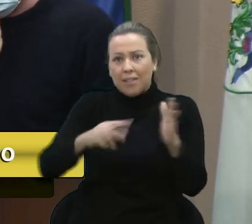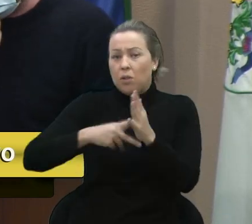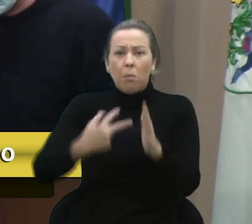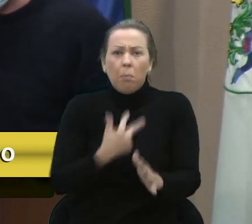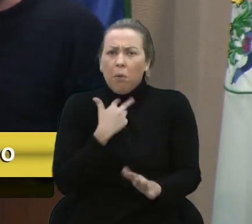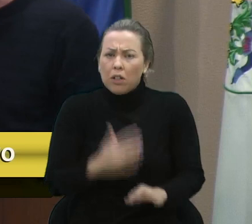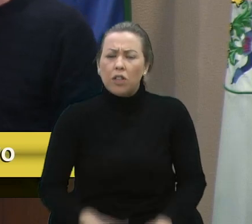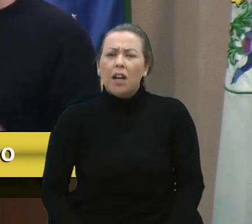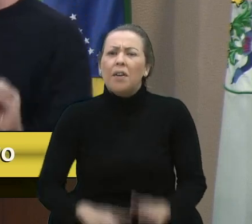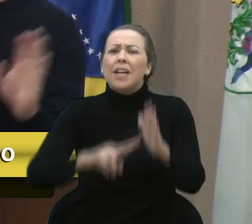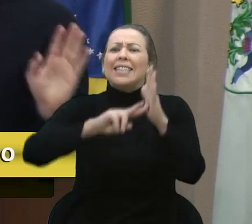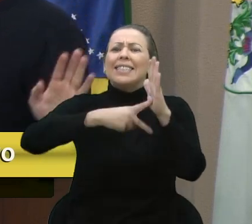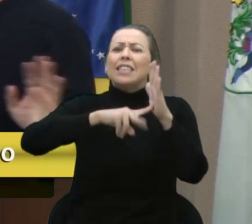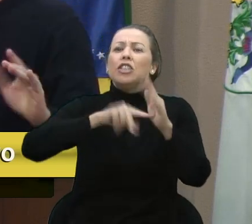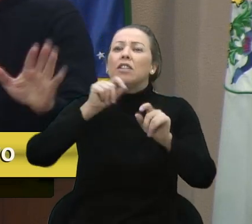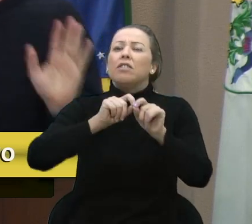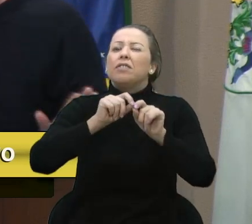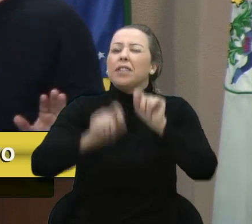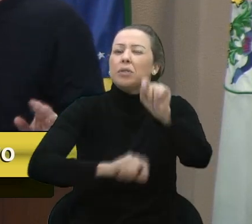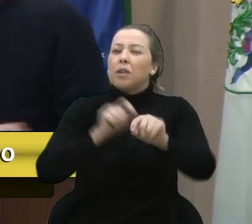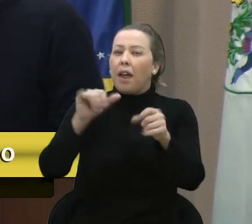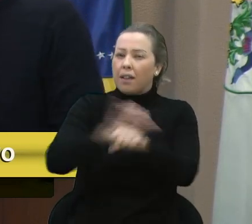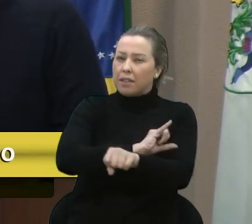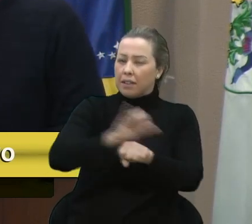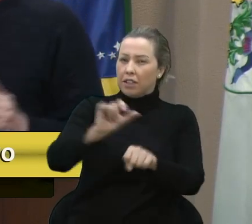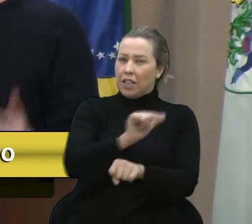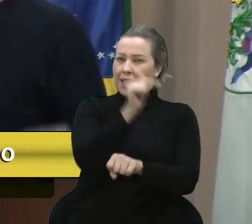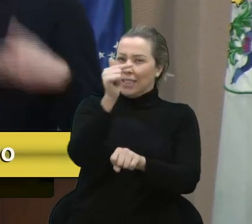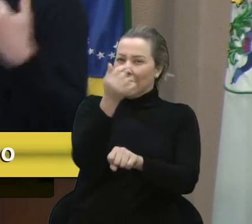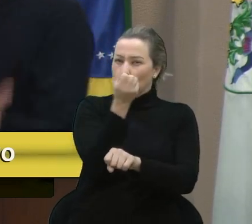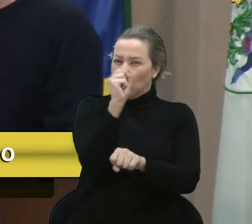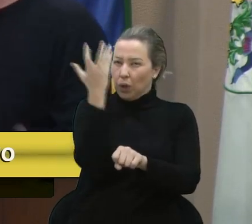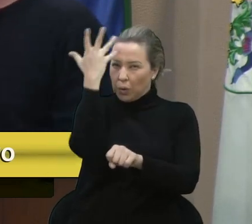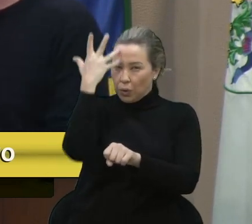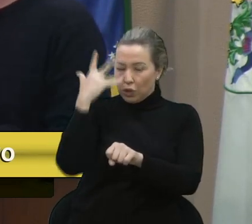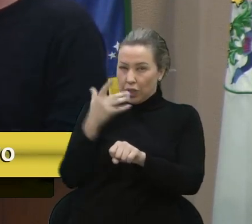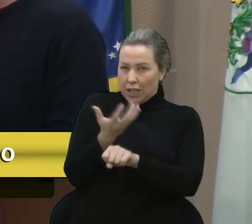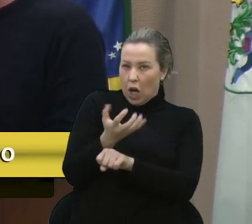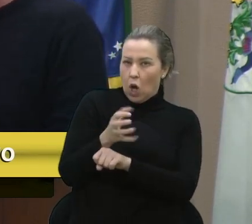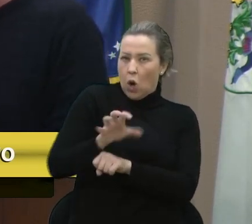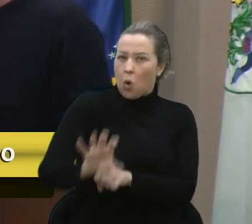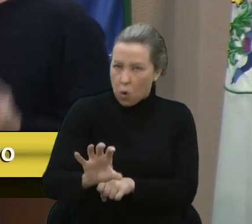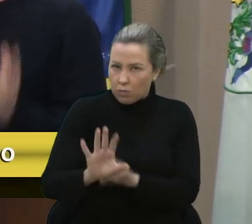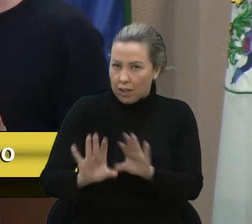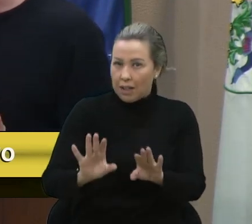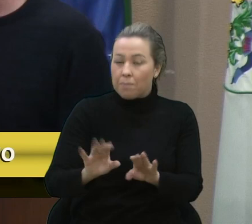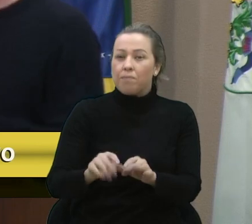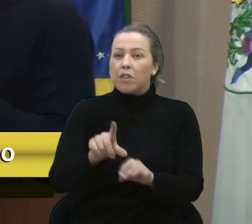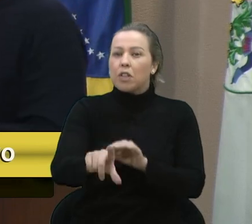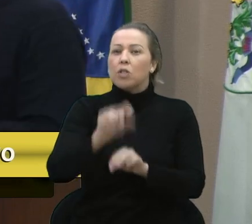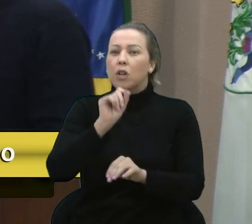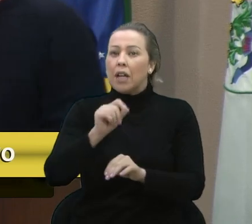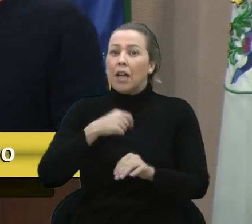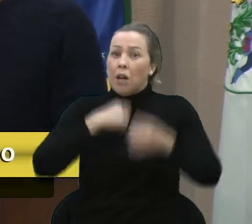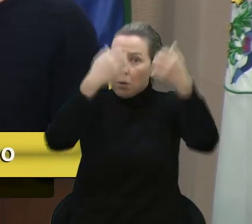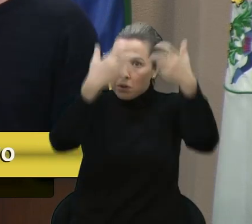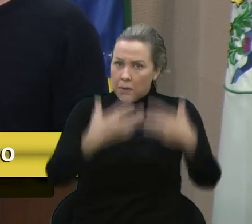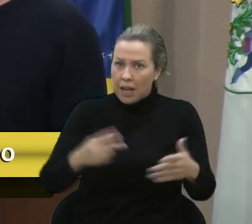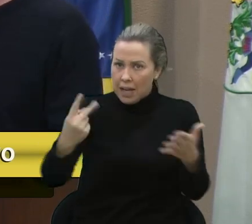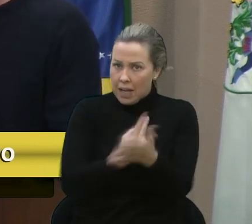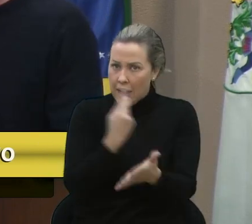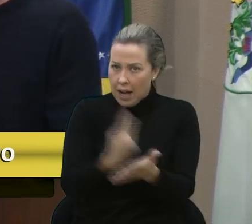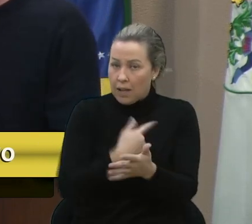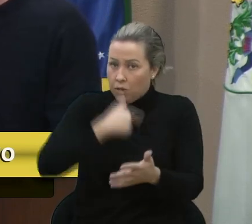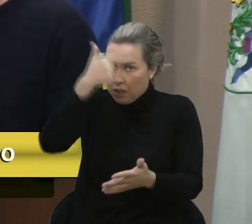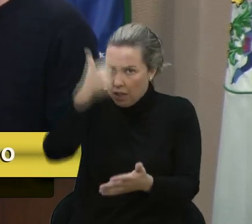sindicato estabeleceu apenas sete, oito dias para você fazer a oposição a esse absurdo, trouxe aqui que isso era errado, mas vamos